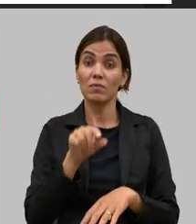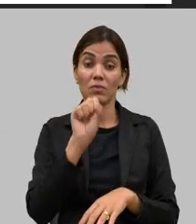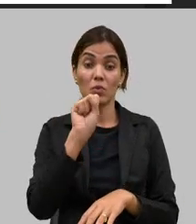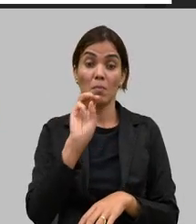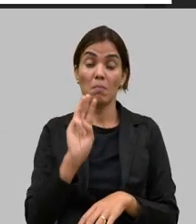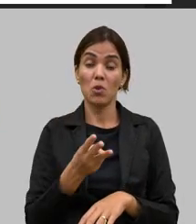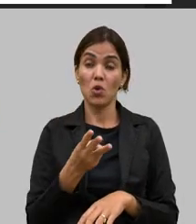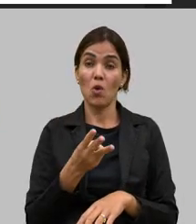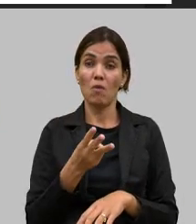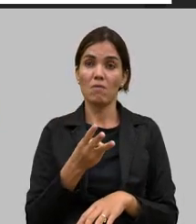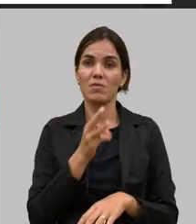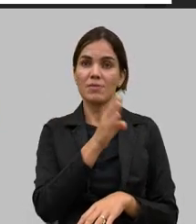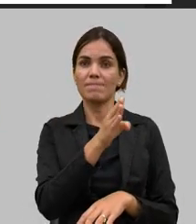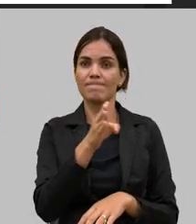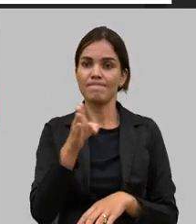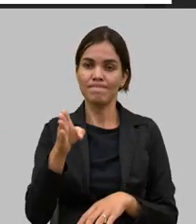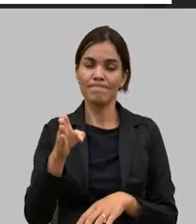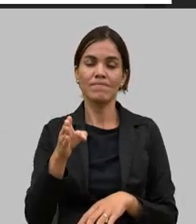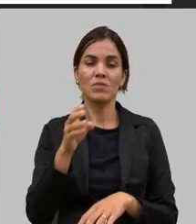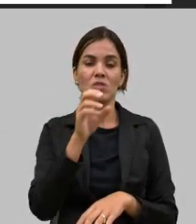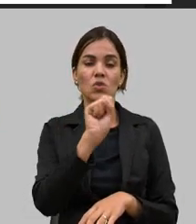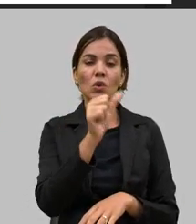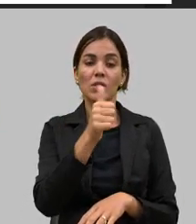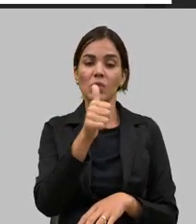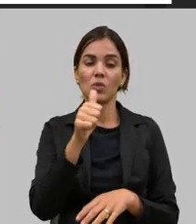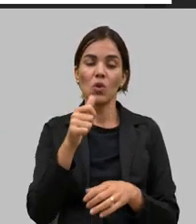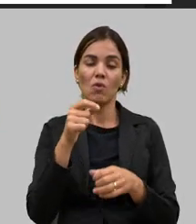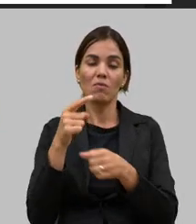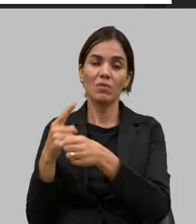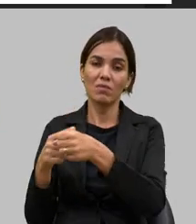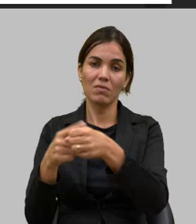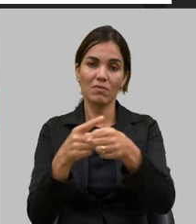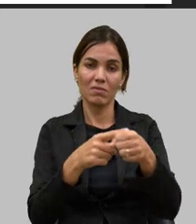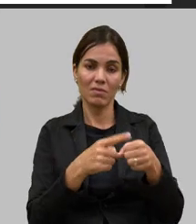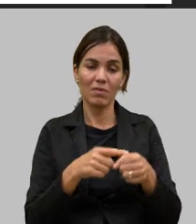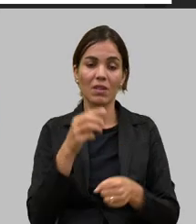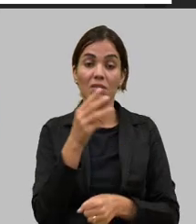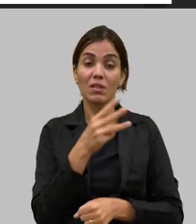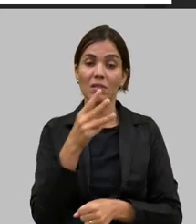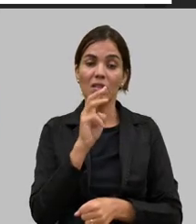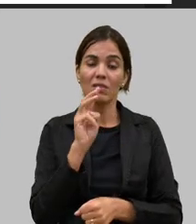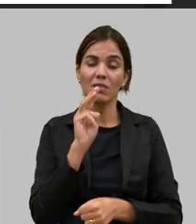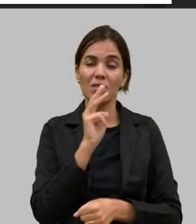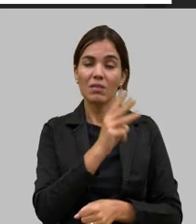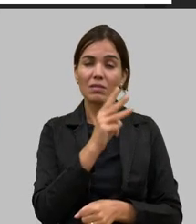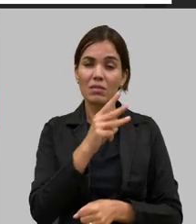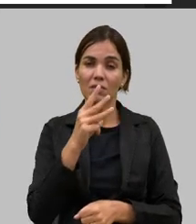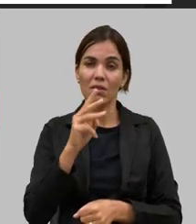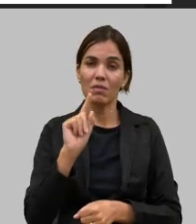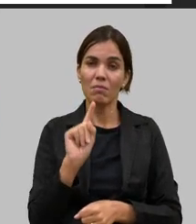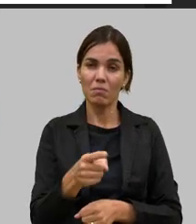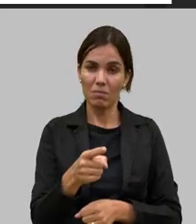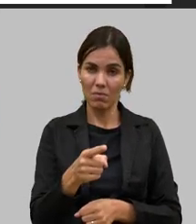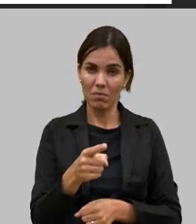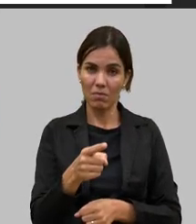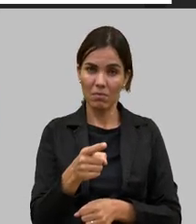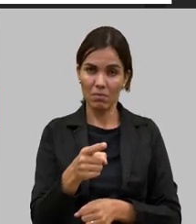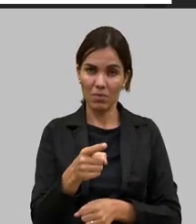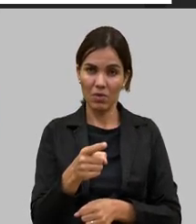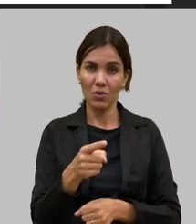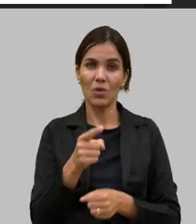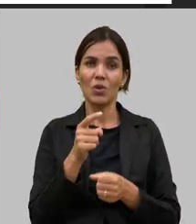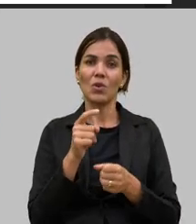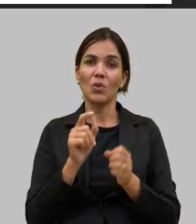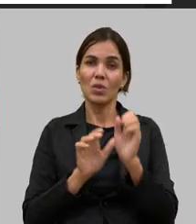em 811 municípios já são 812 333 mil atendimentos em segurança hídrica sustentabilidade